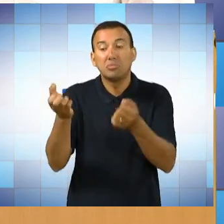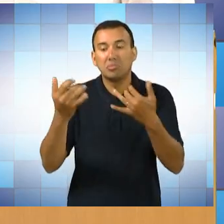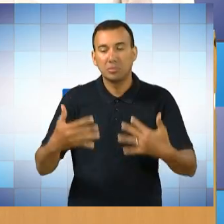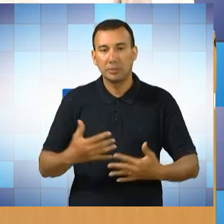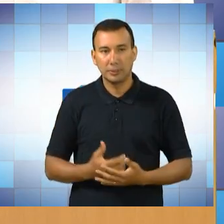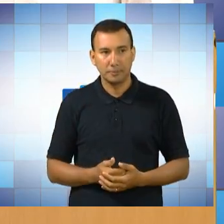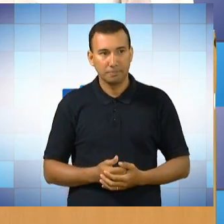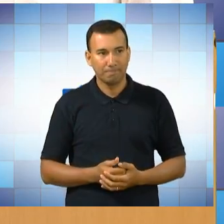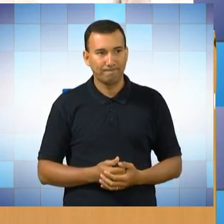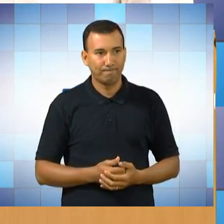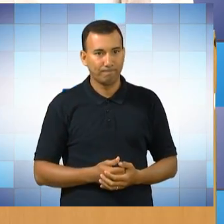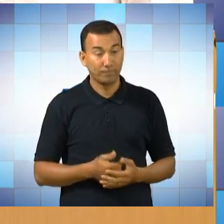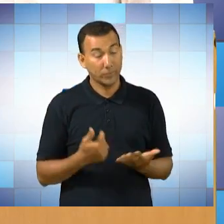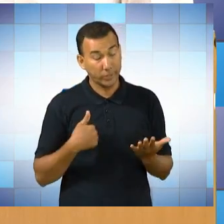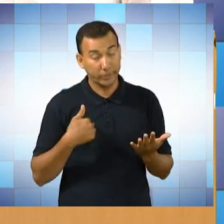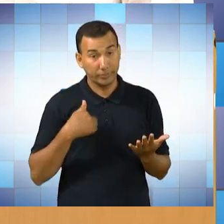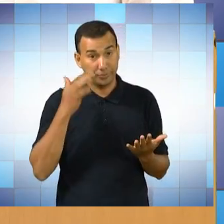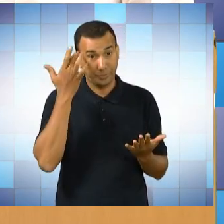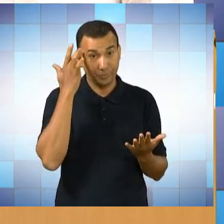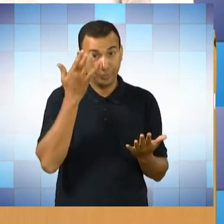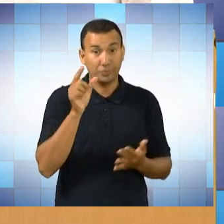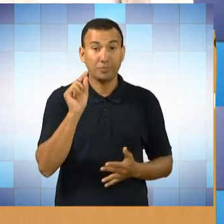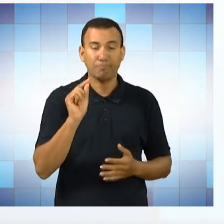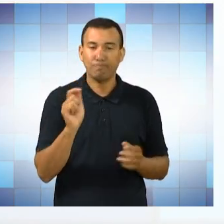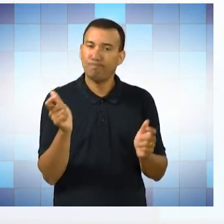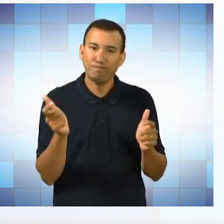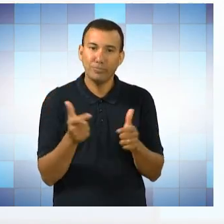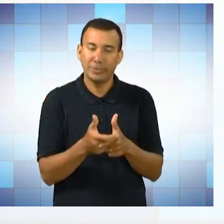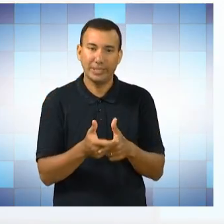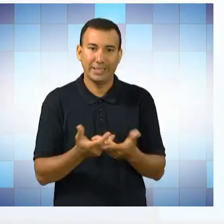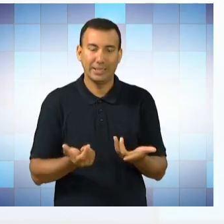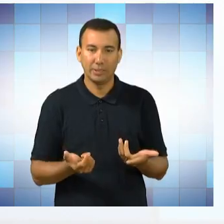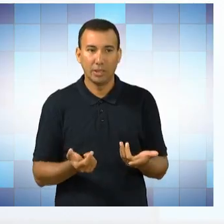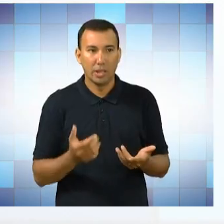Eu desconheço, eu acho assim, pequeno ainda.